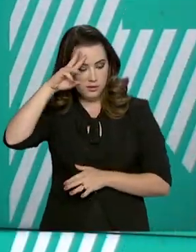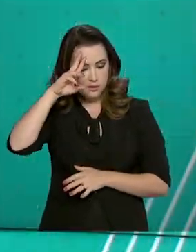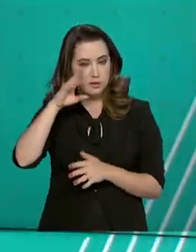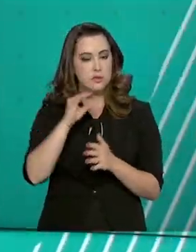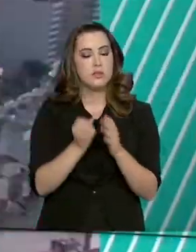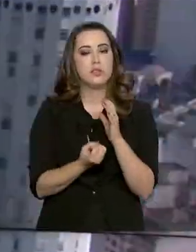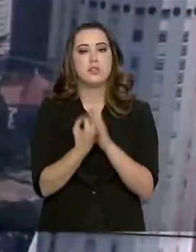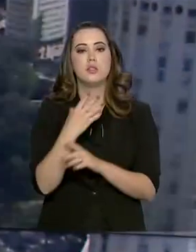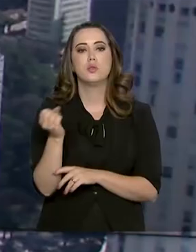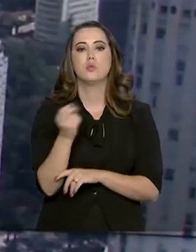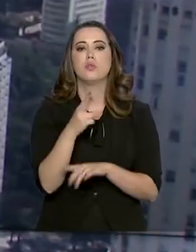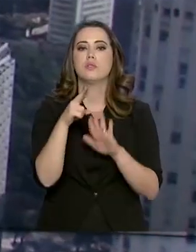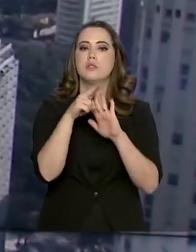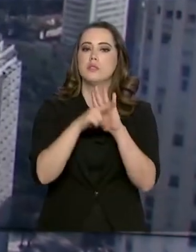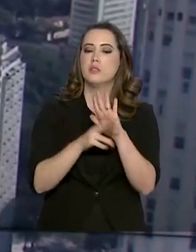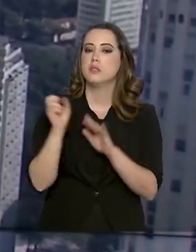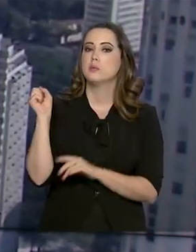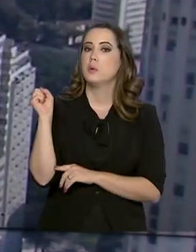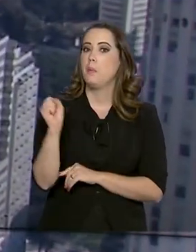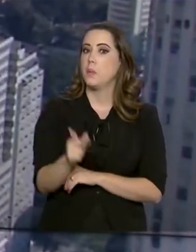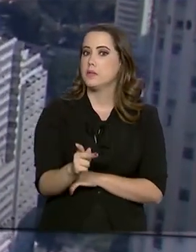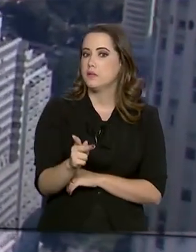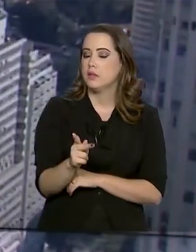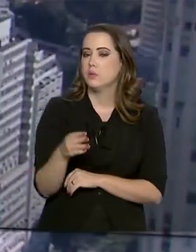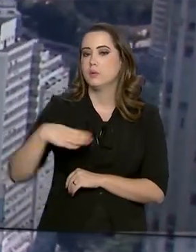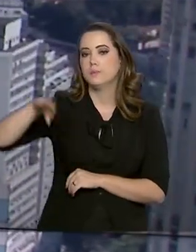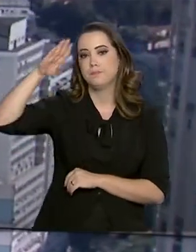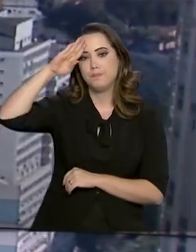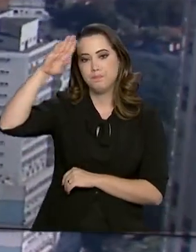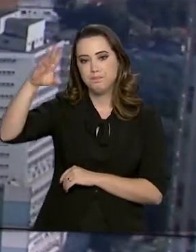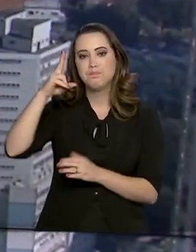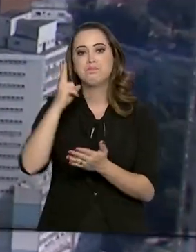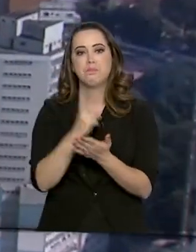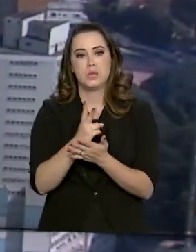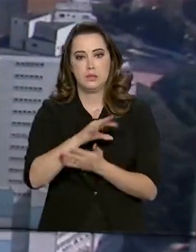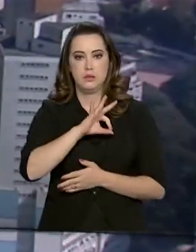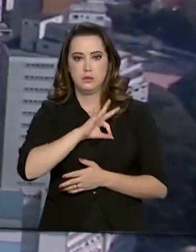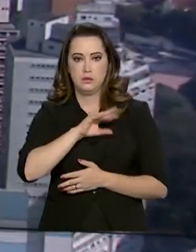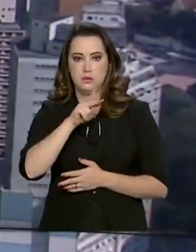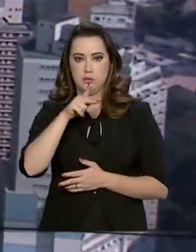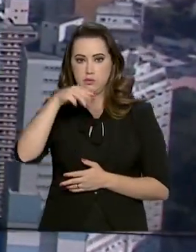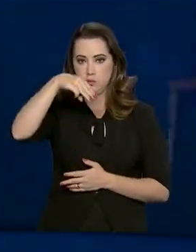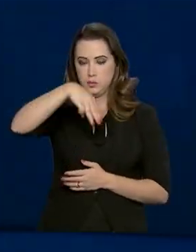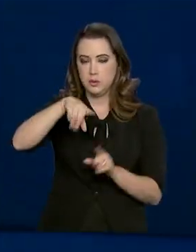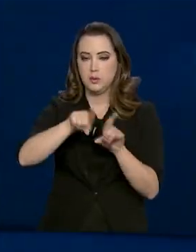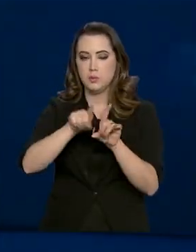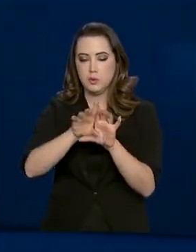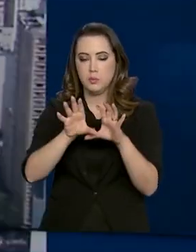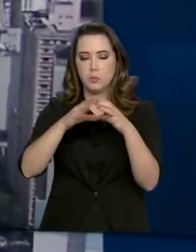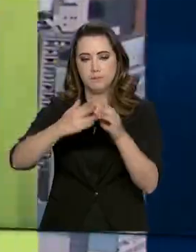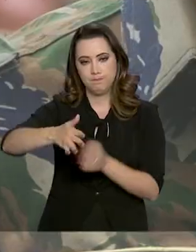para a aposentadoria de militares, incluindo as polícias militares e o corpo de bombeiro dos estados.